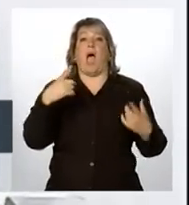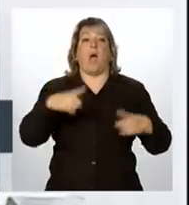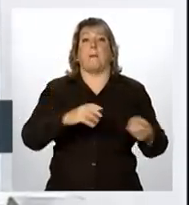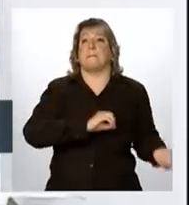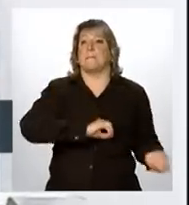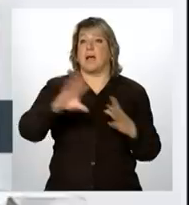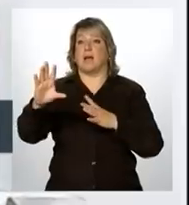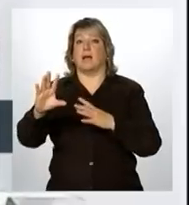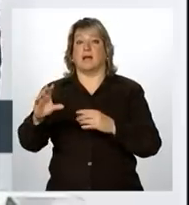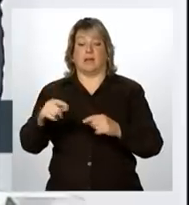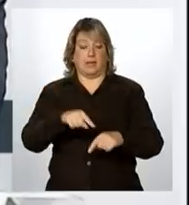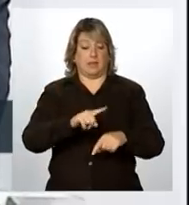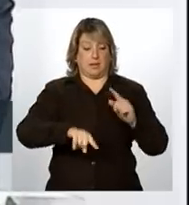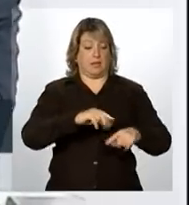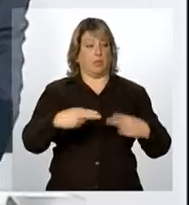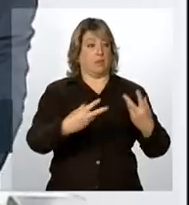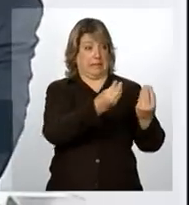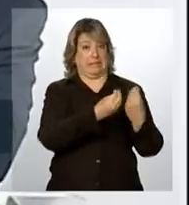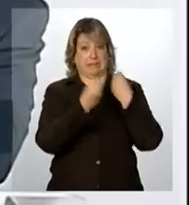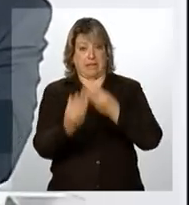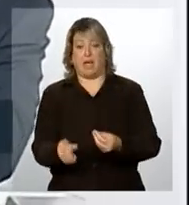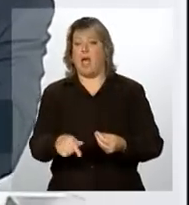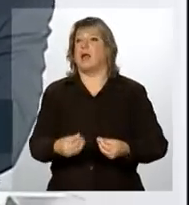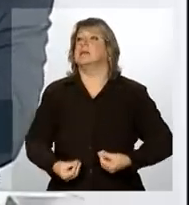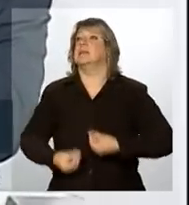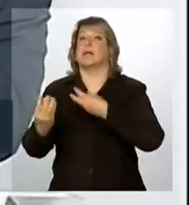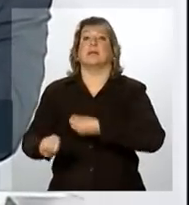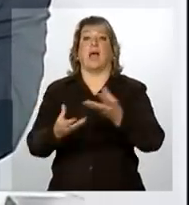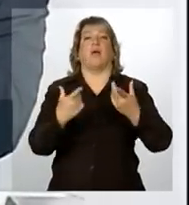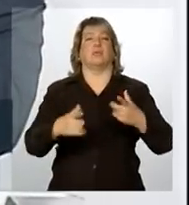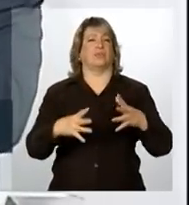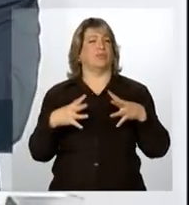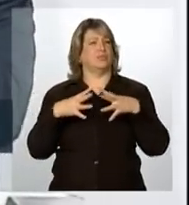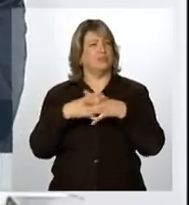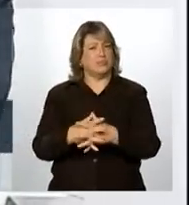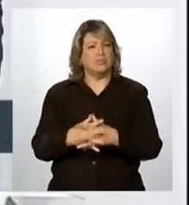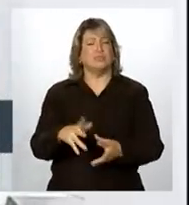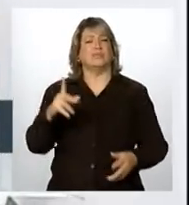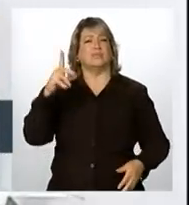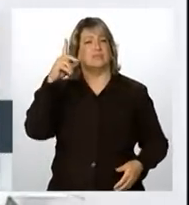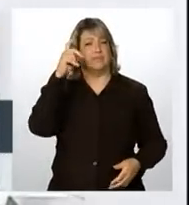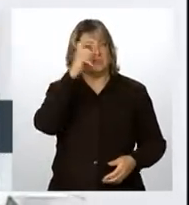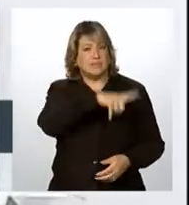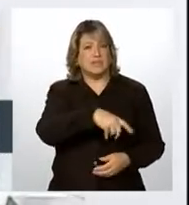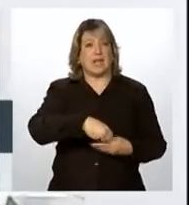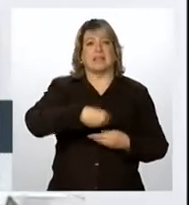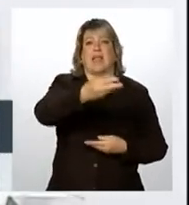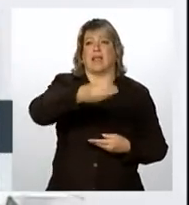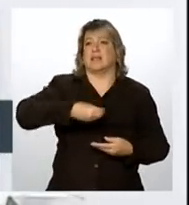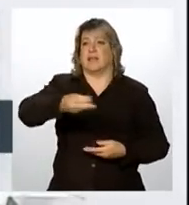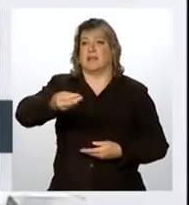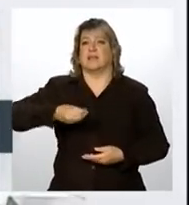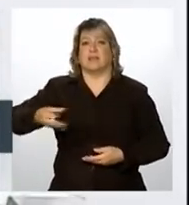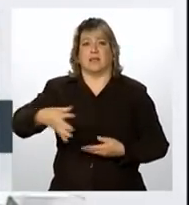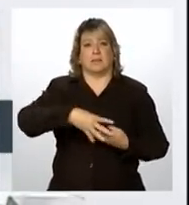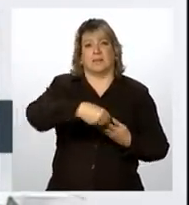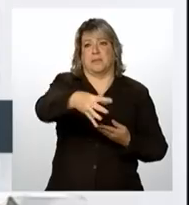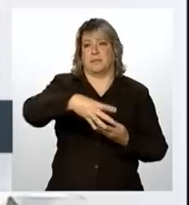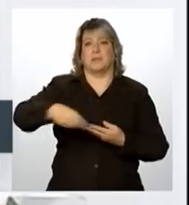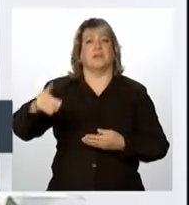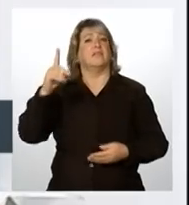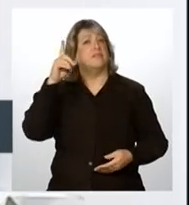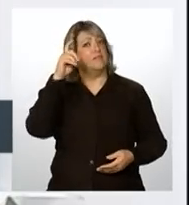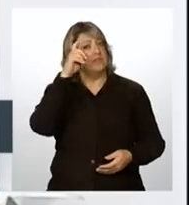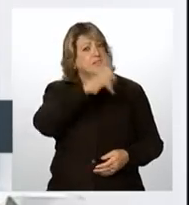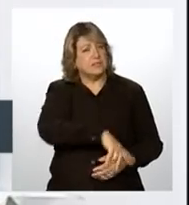o material doado e criava uma complexidade, uma dificuldade na distribuição daquele material